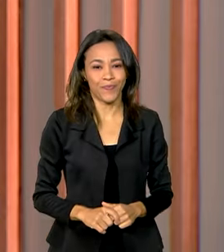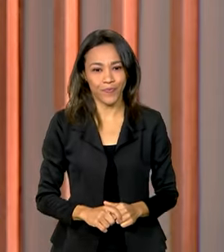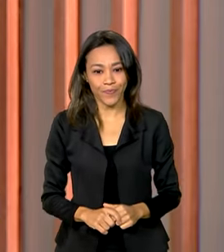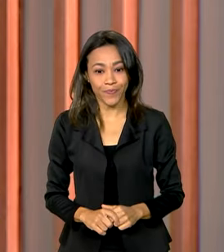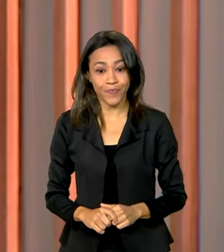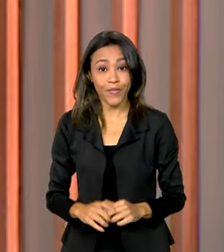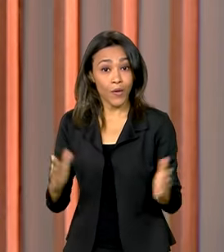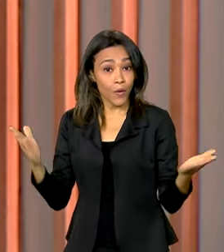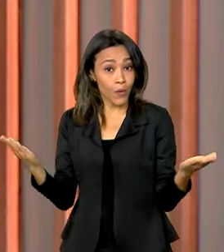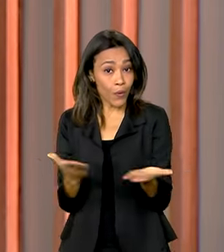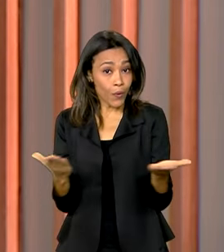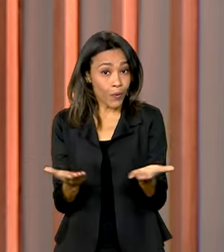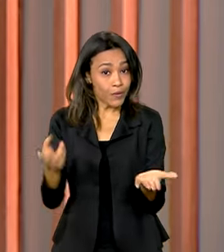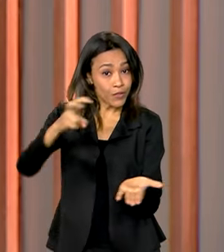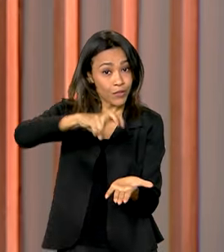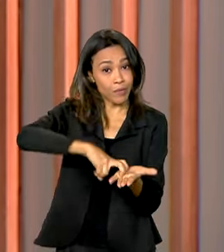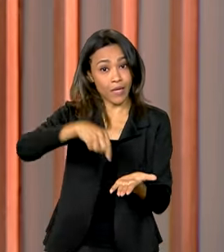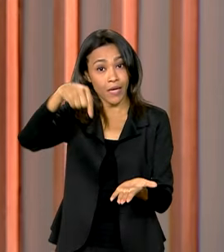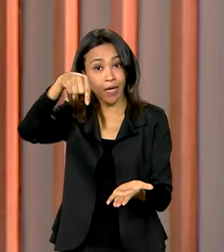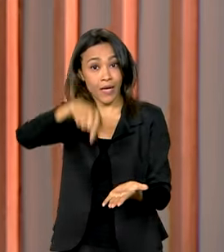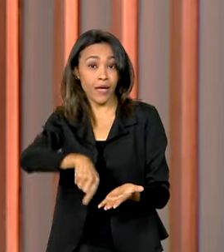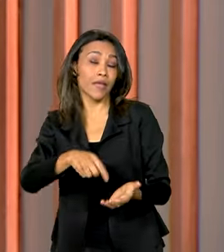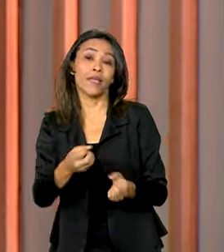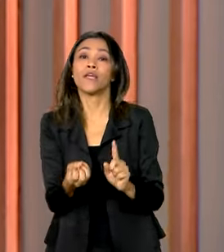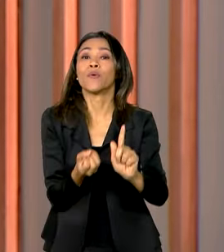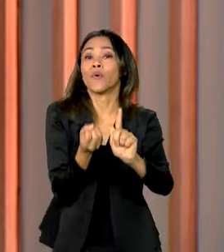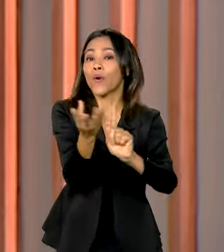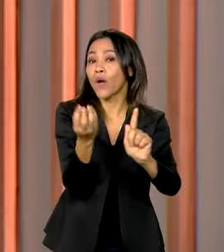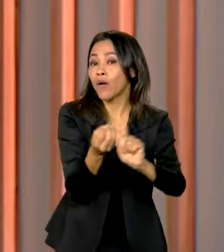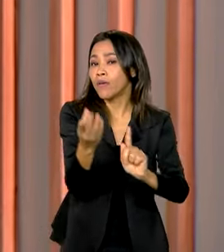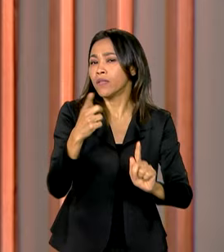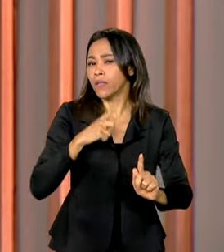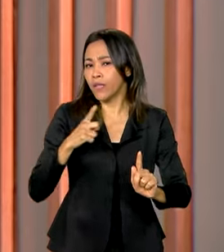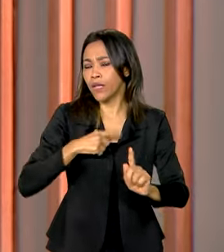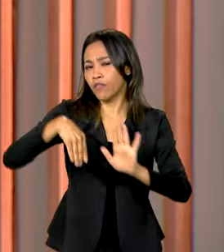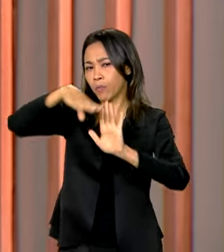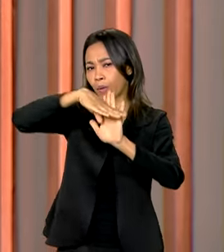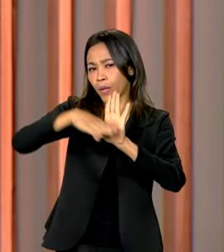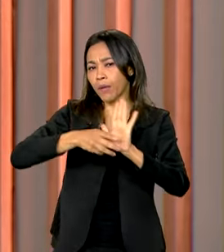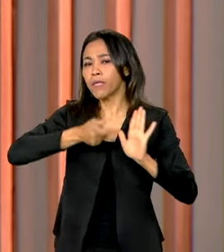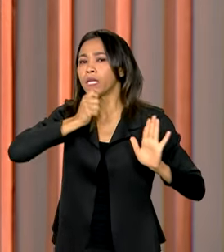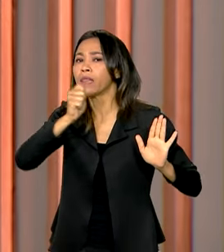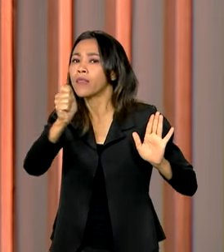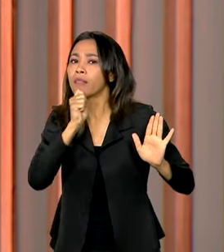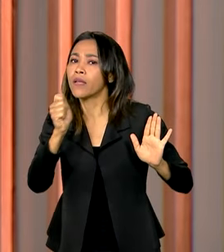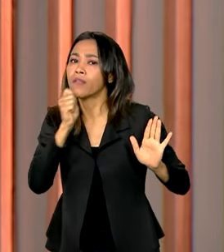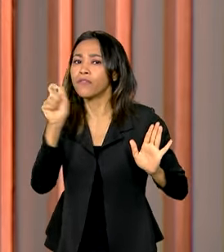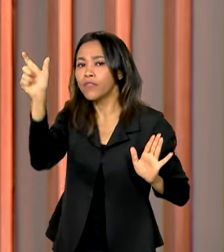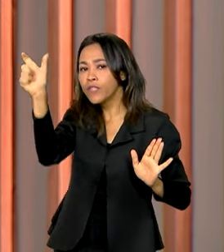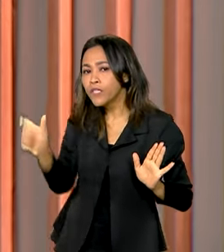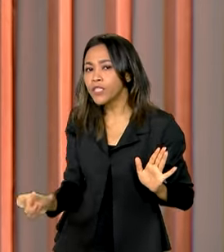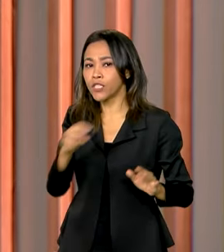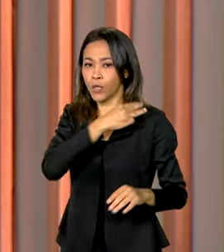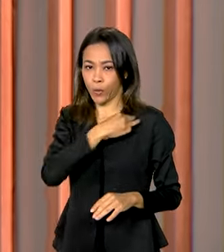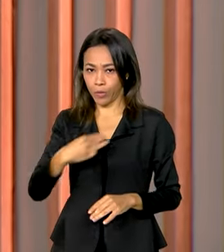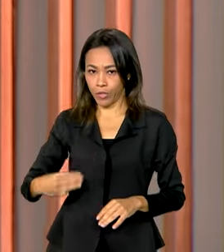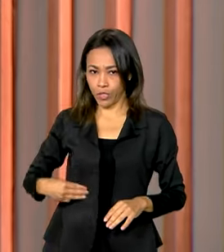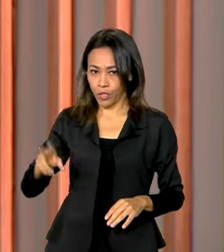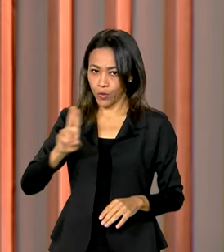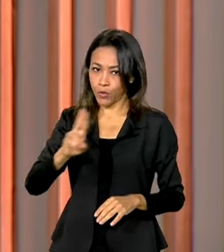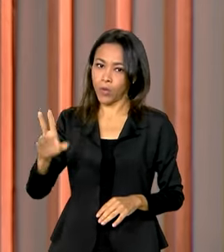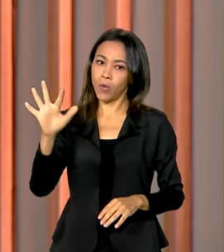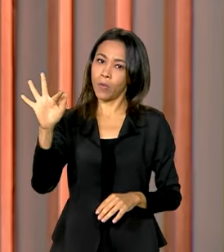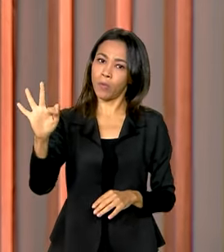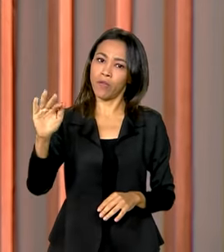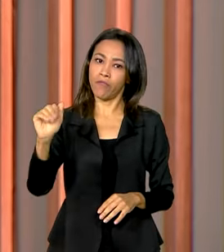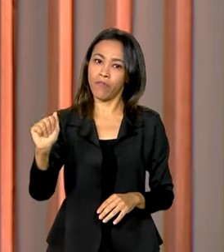Hoje mais cedo, aqui no Canal Gov, teve mais um programa Bom Dia Ministro com o ministro da Agricultura e Pecuária, Carlos Fávaro. Carine